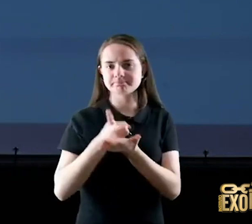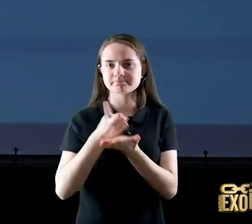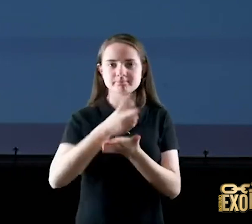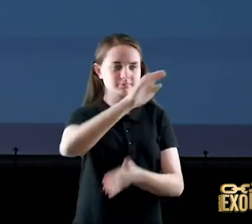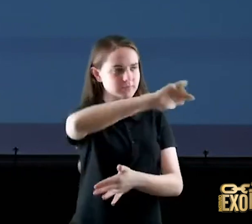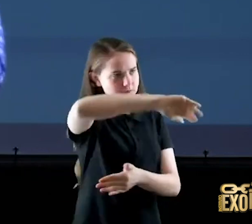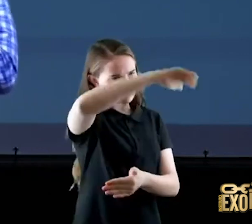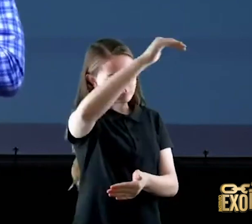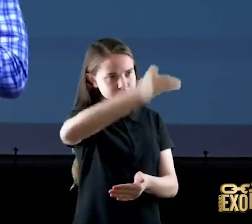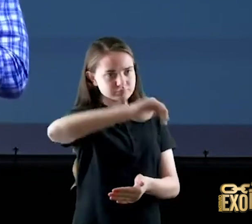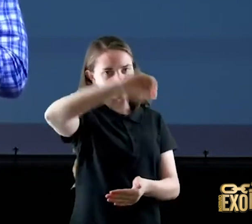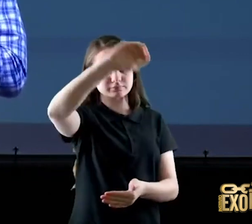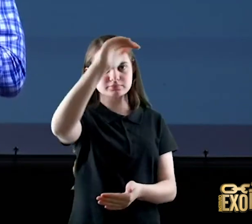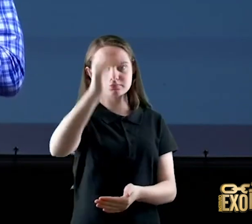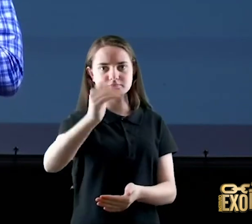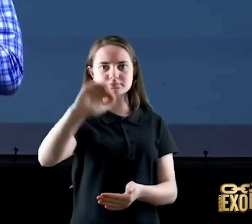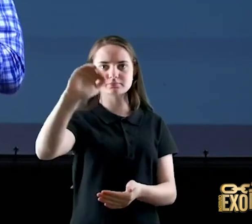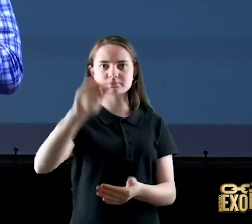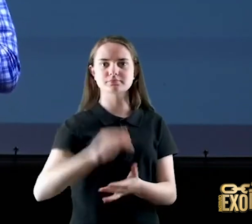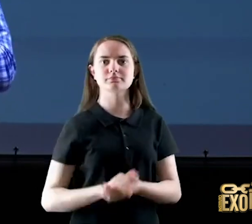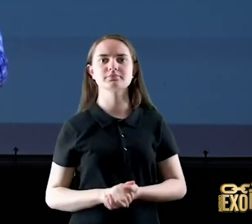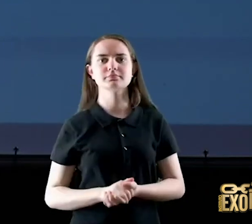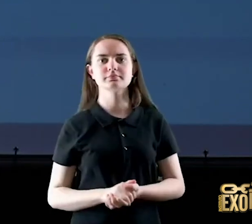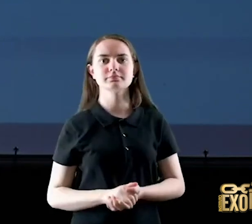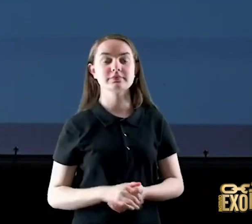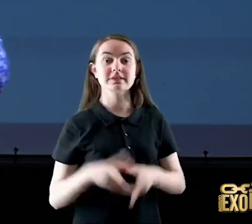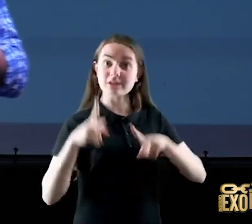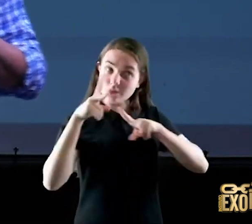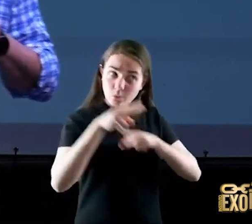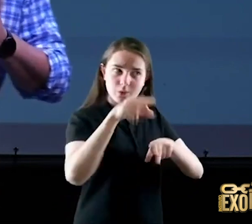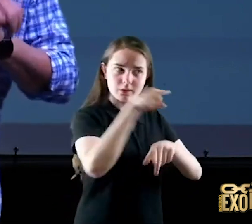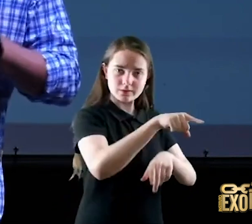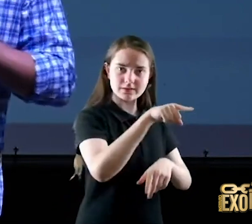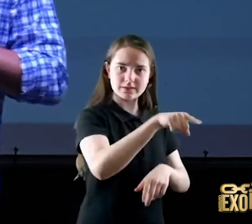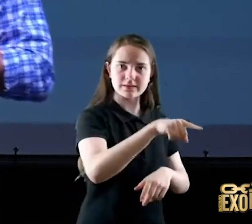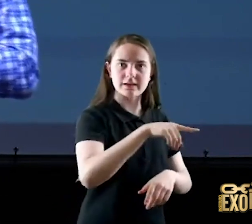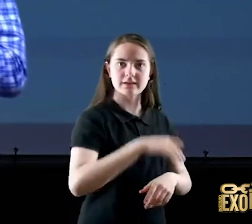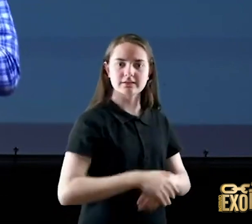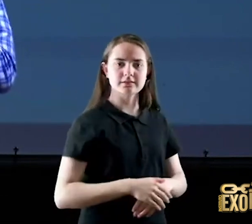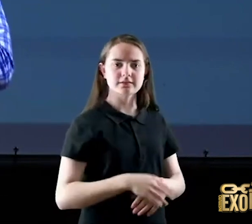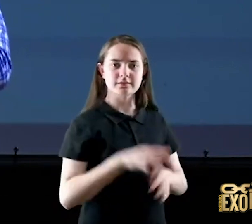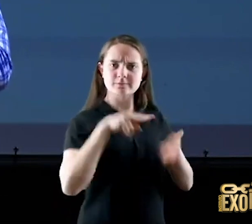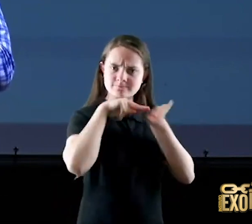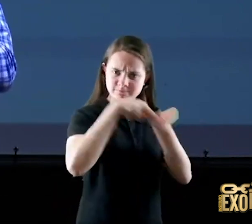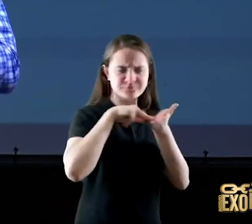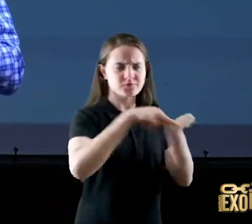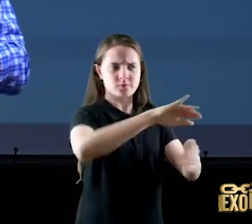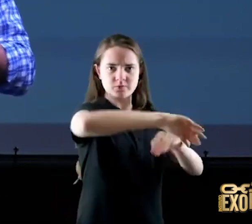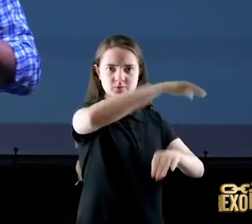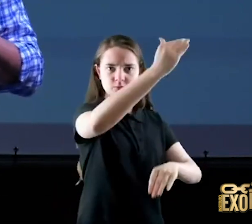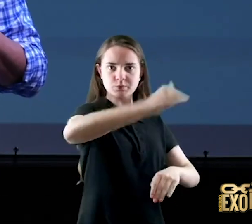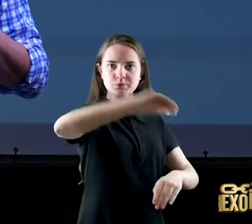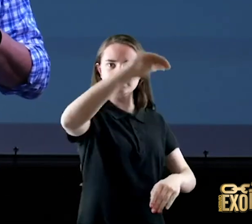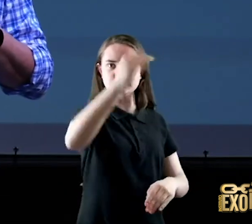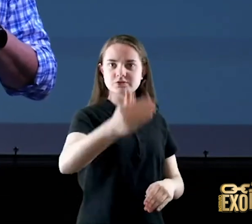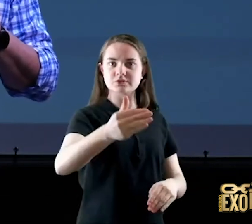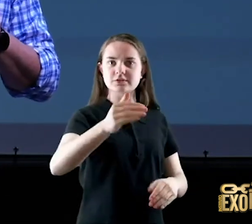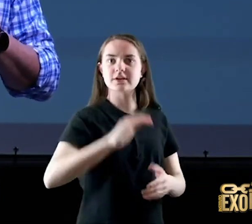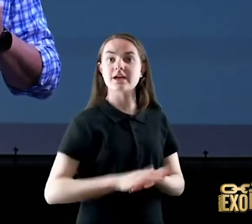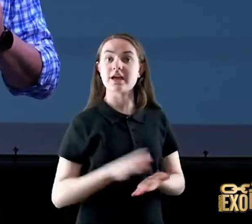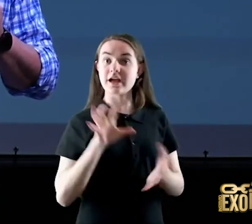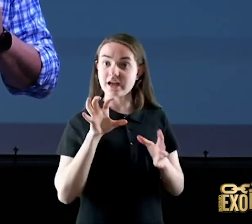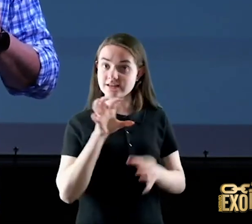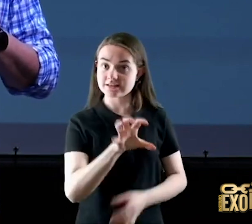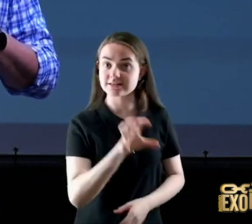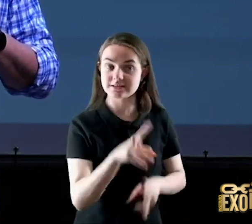e até o dia final como os montes estão lá inabaláveis assim o Senhor está em volta do seu